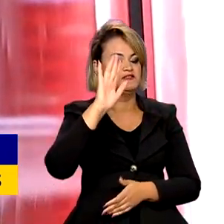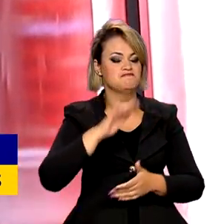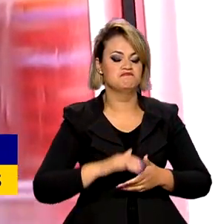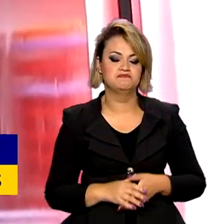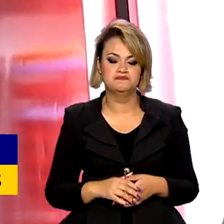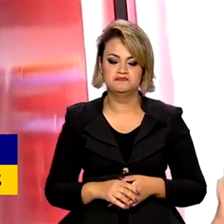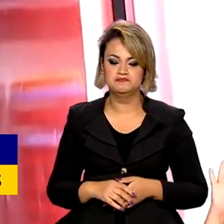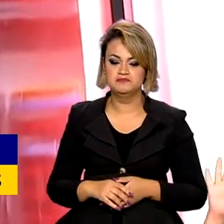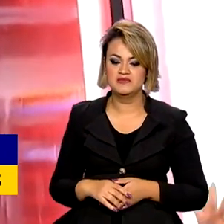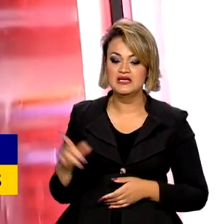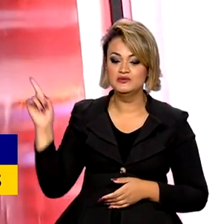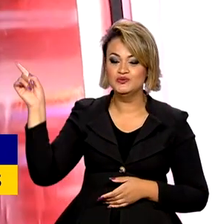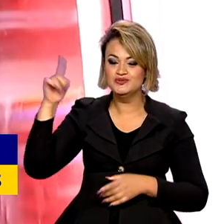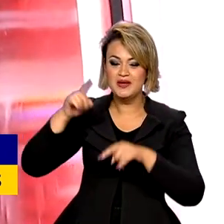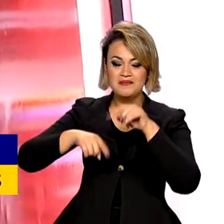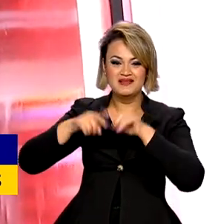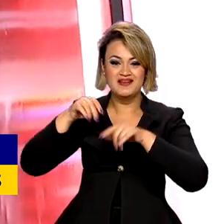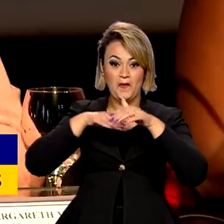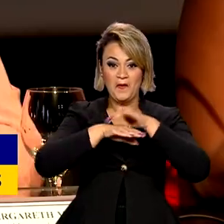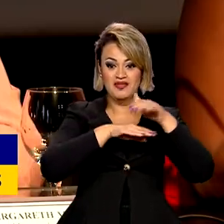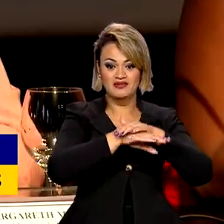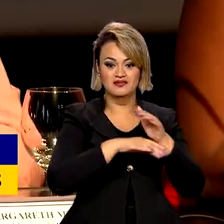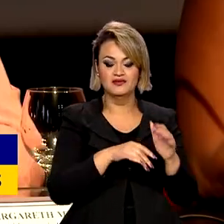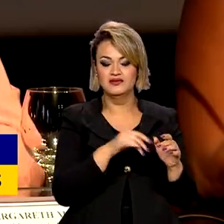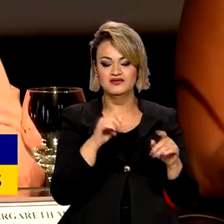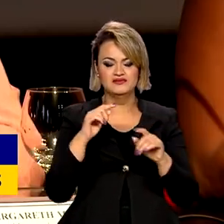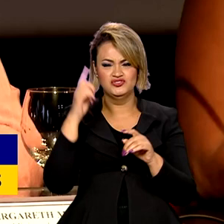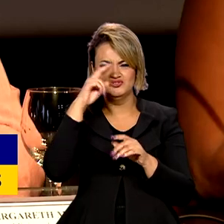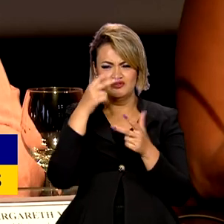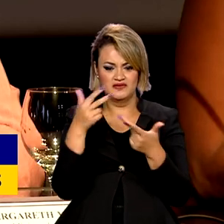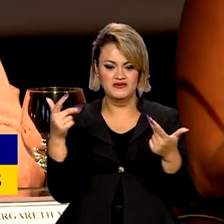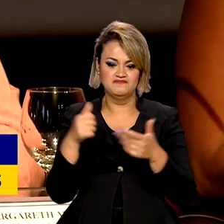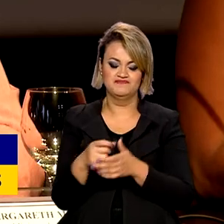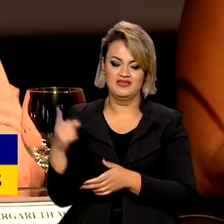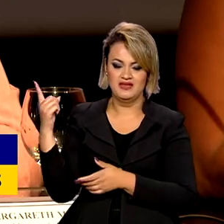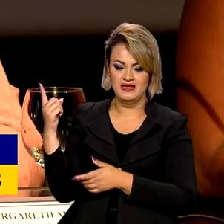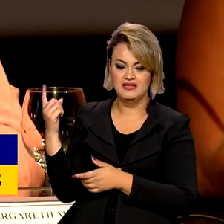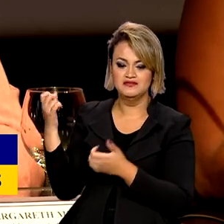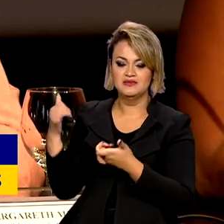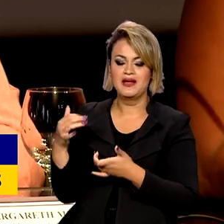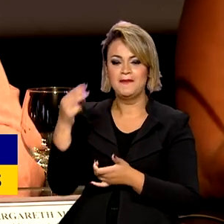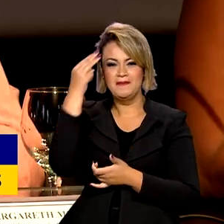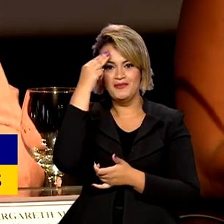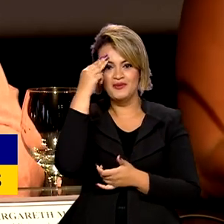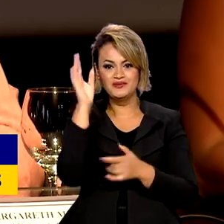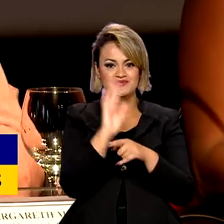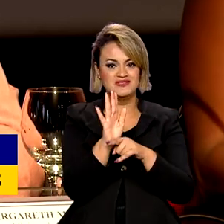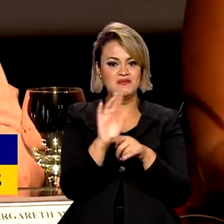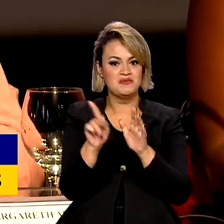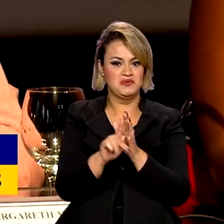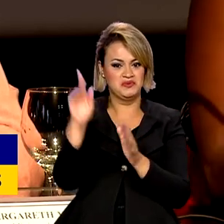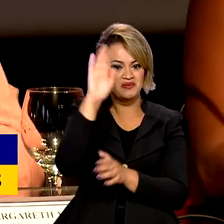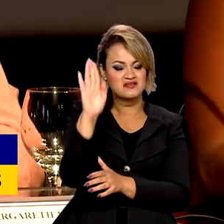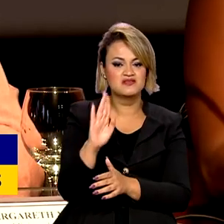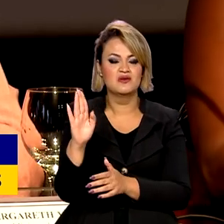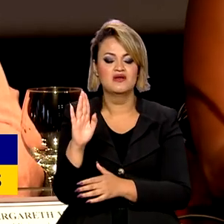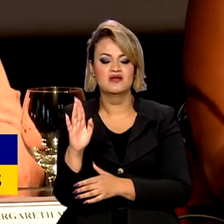histórico do audiovisual brasileiro. A memória do cinema brasileiro, esse